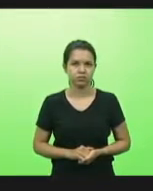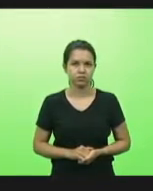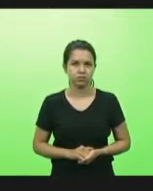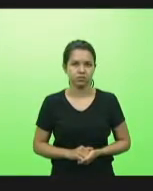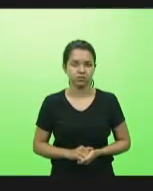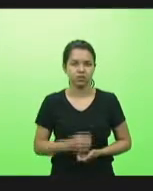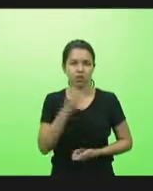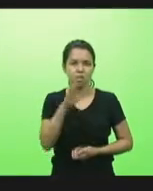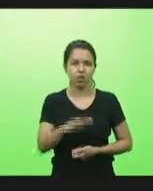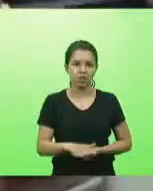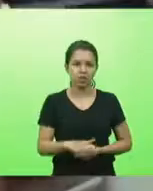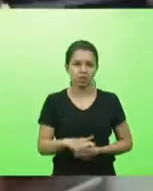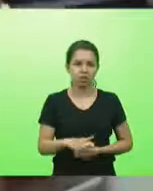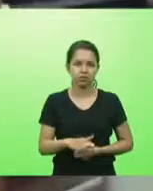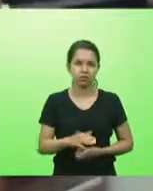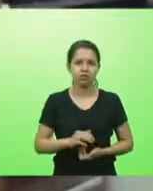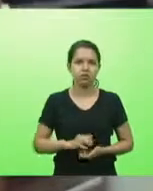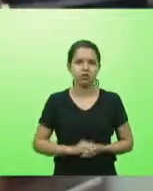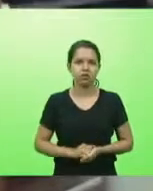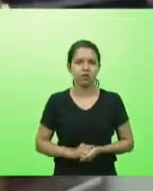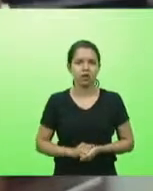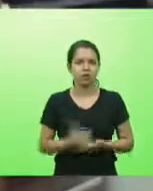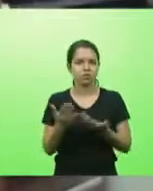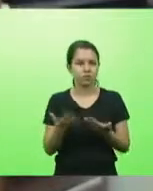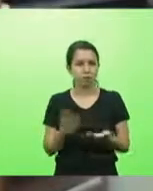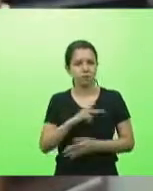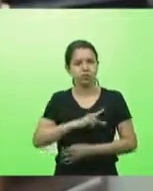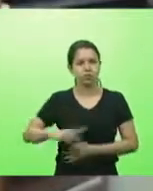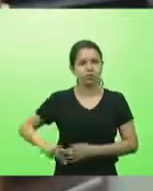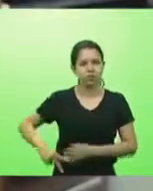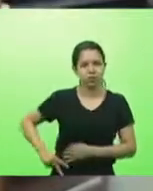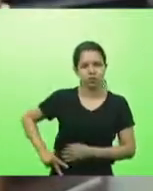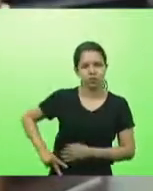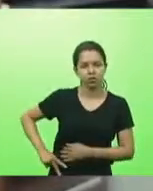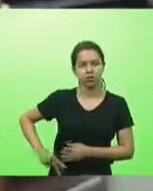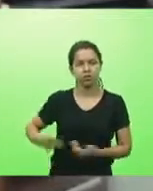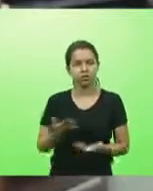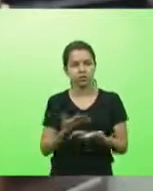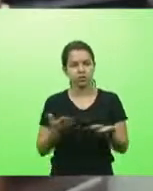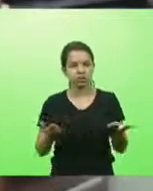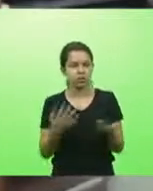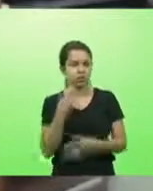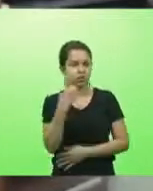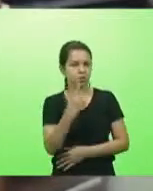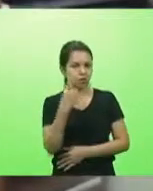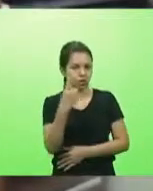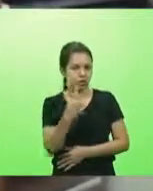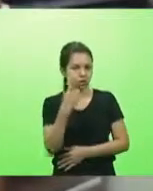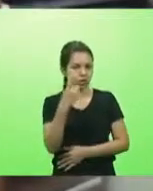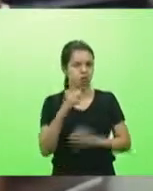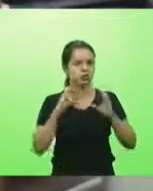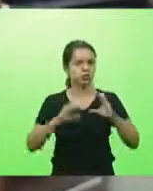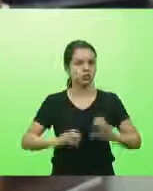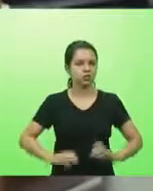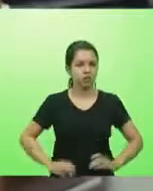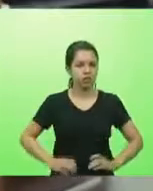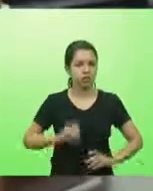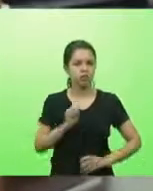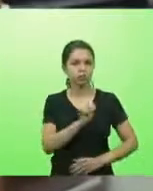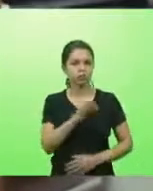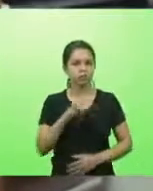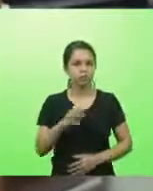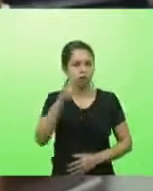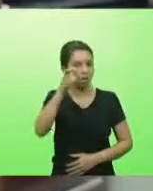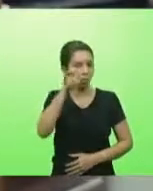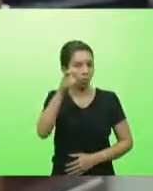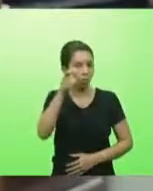Boa tarde, senhor presidente, senhoras e senhores deputados, cidadão catarinense que nos assiste pelos canais